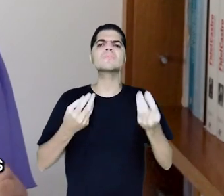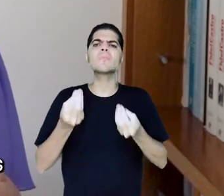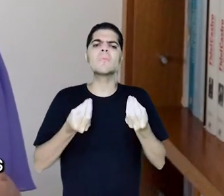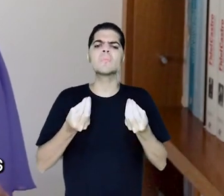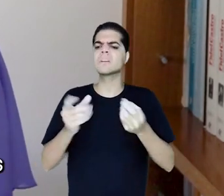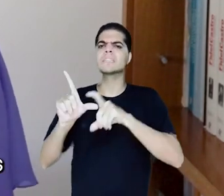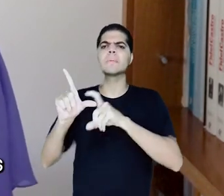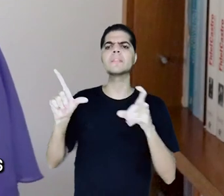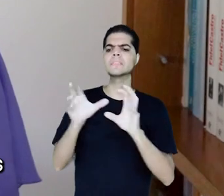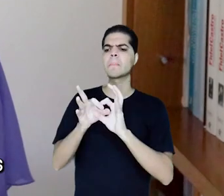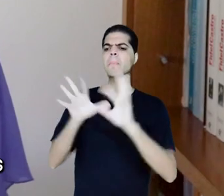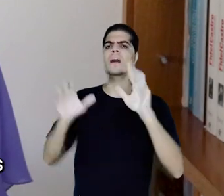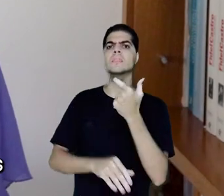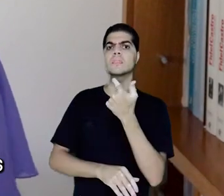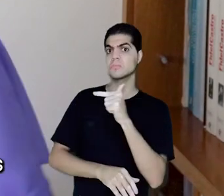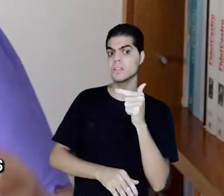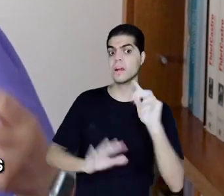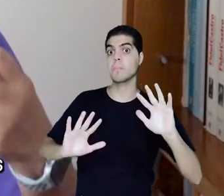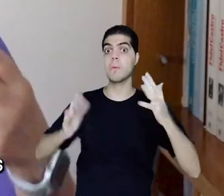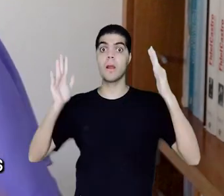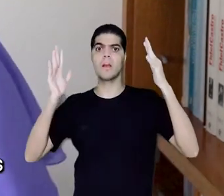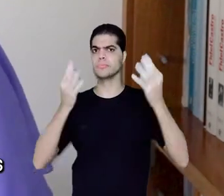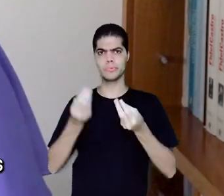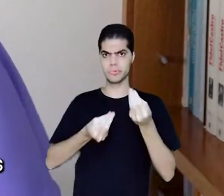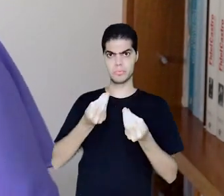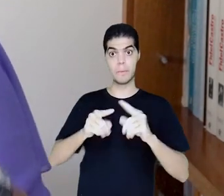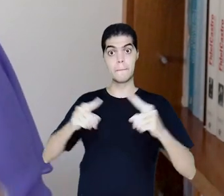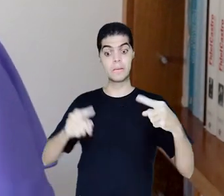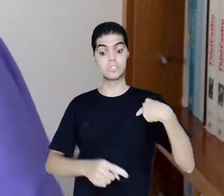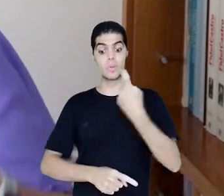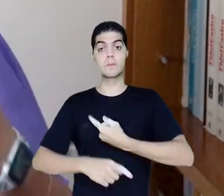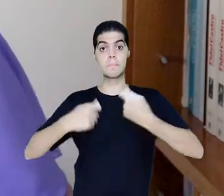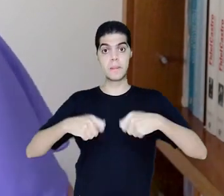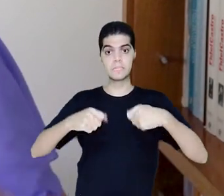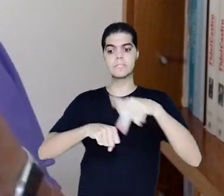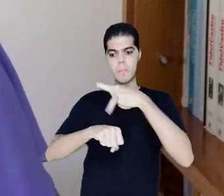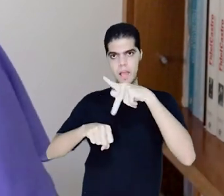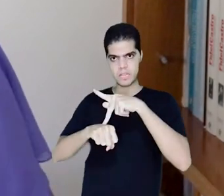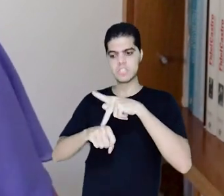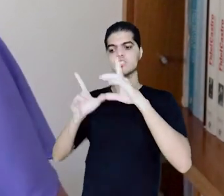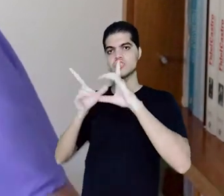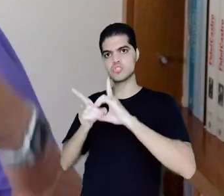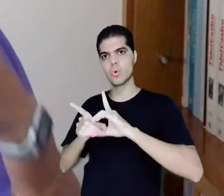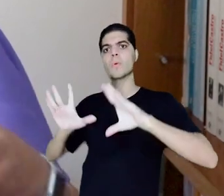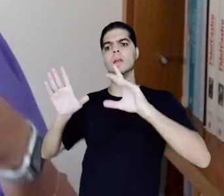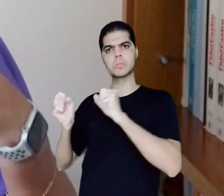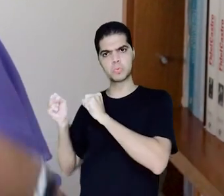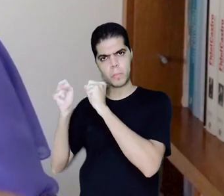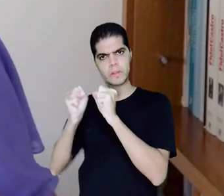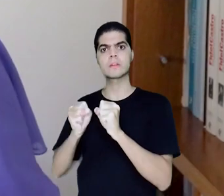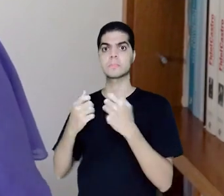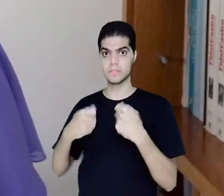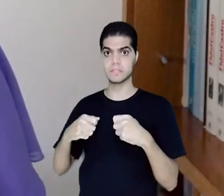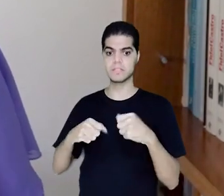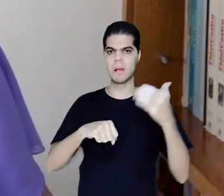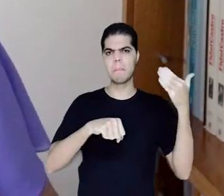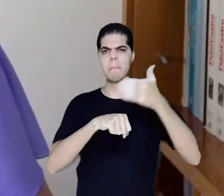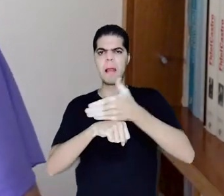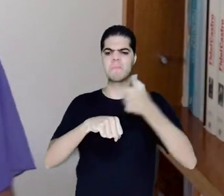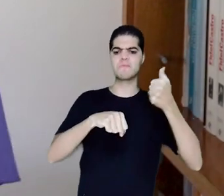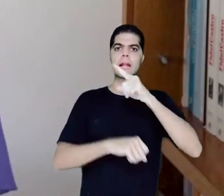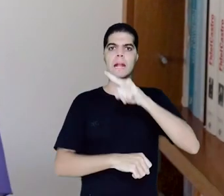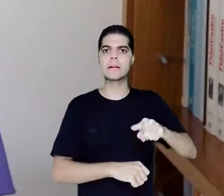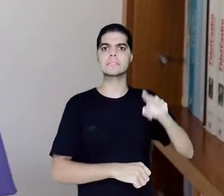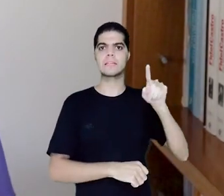independência a comemorar se não construirmos um país justo, democrático e soberano imune a golpes de Estado